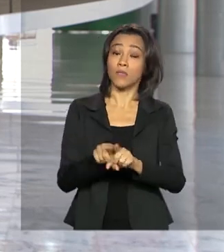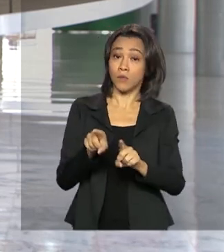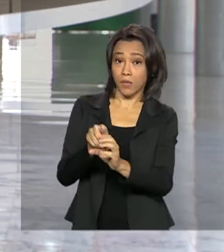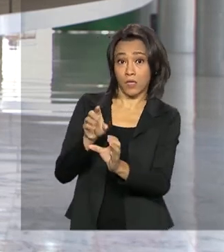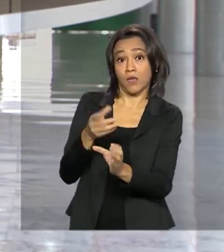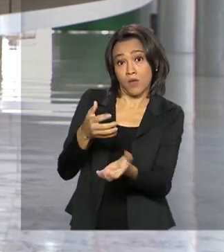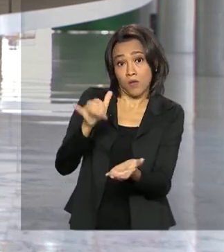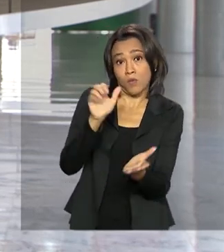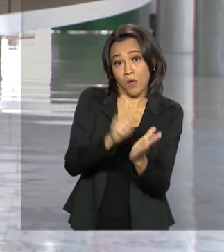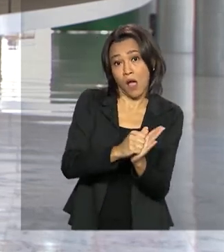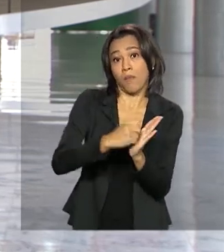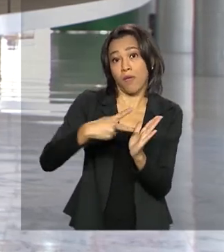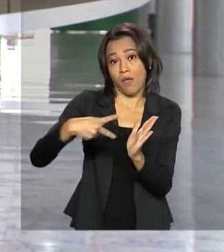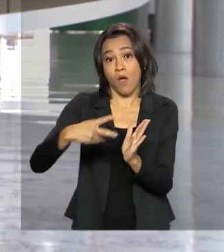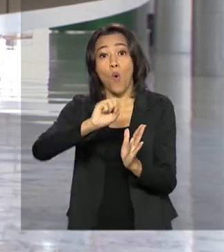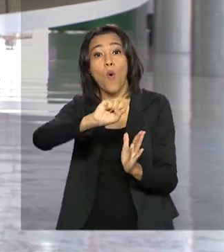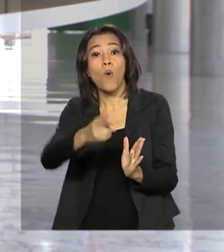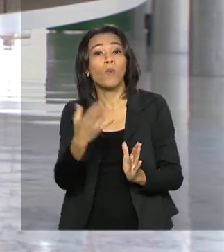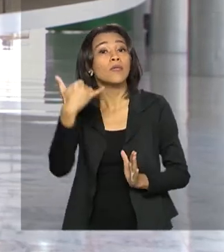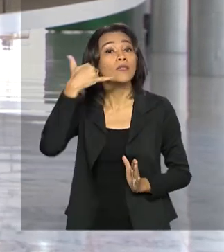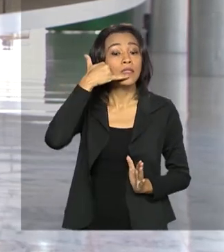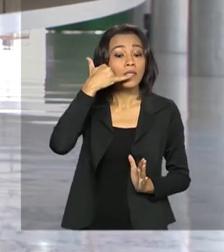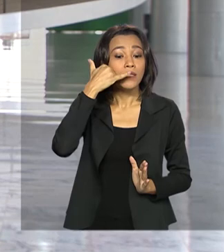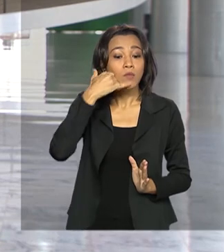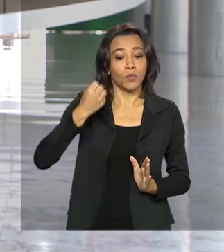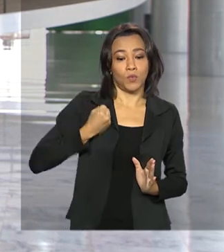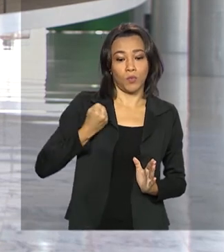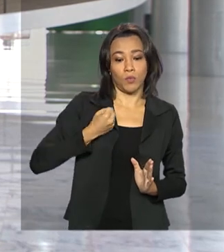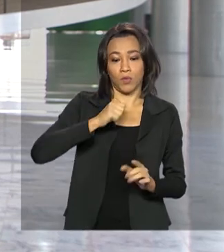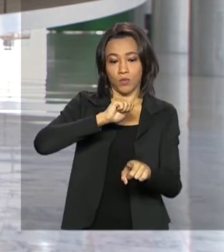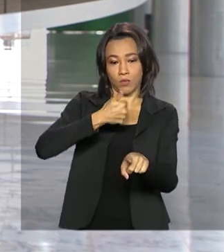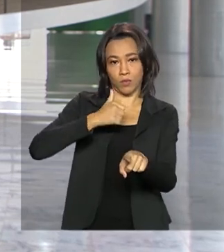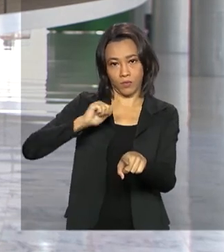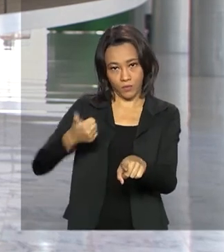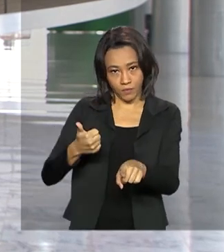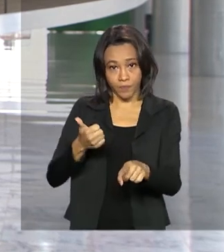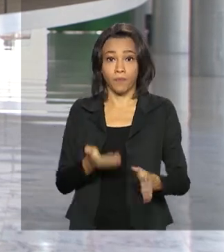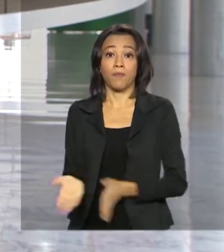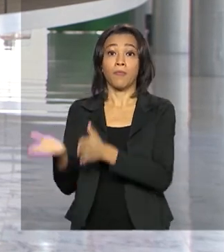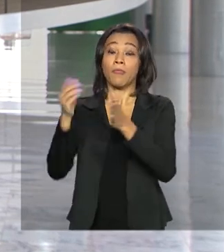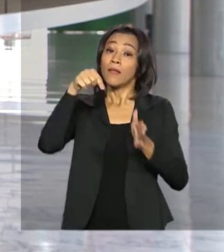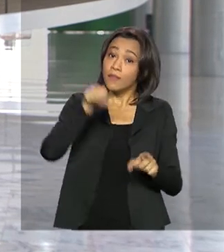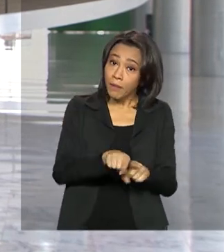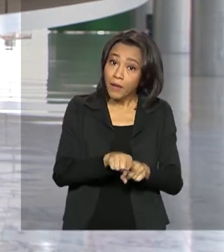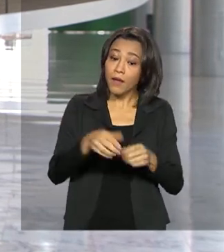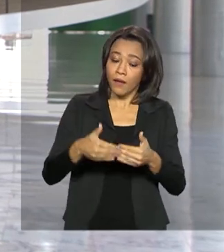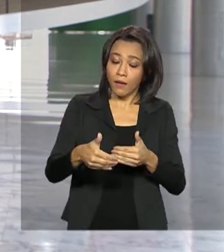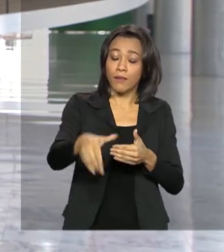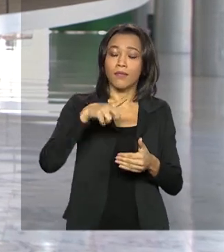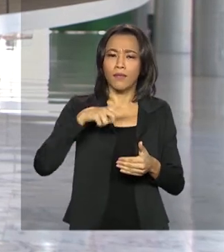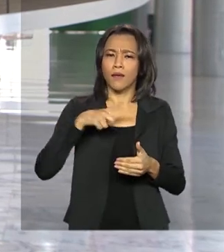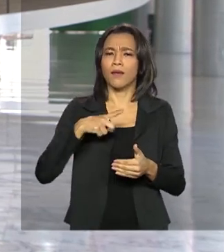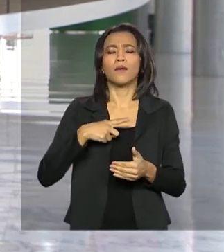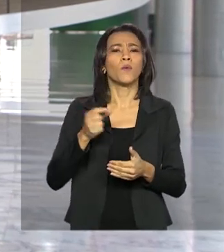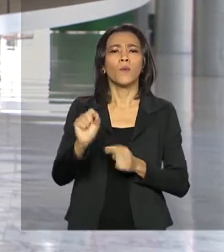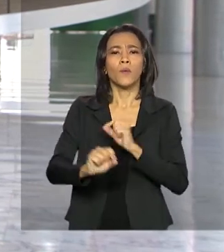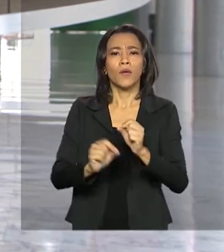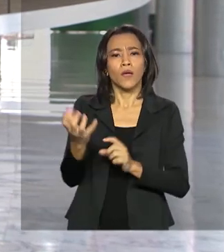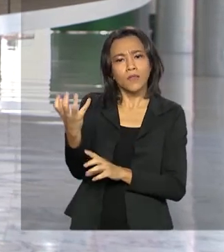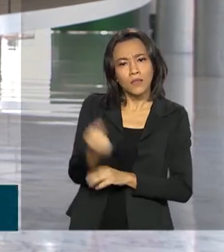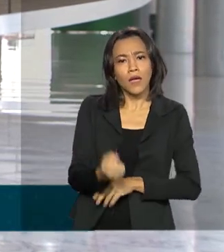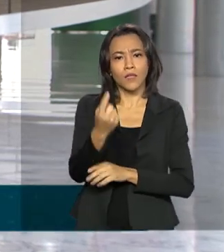ou ainda ligando para o número 111. Nessa semana, tem também a liberação de novos pagamentos do auxílio